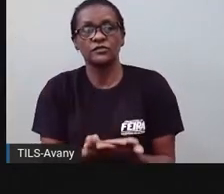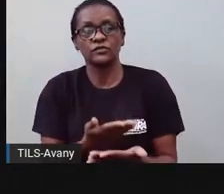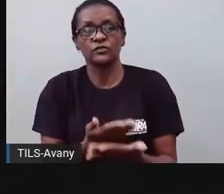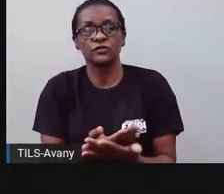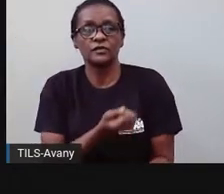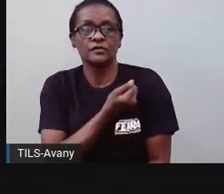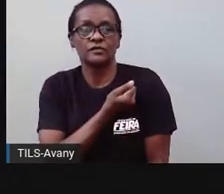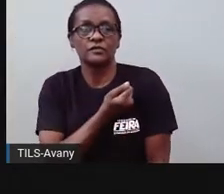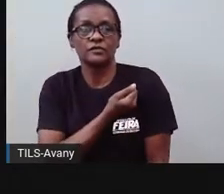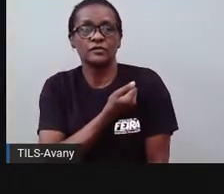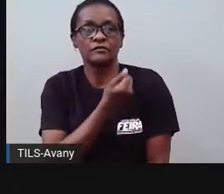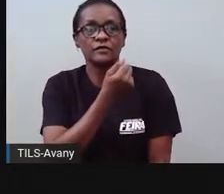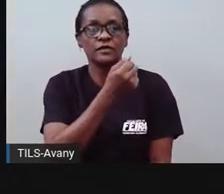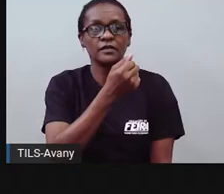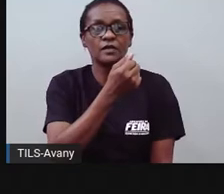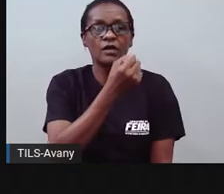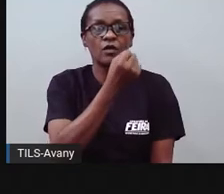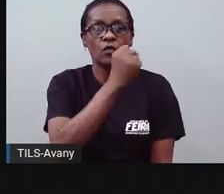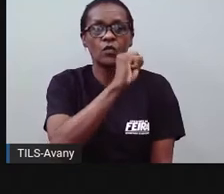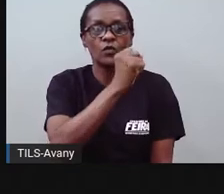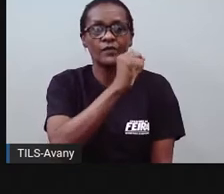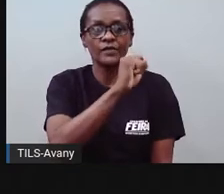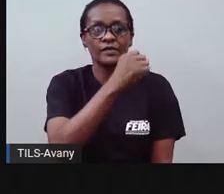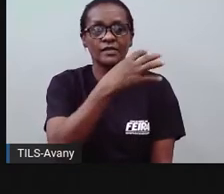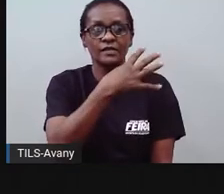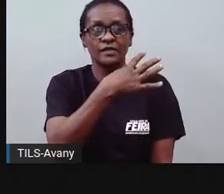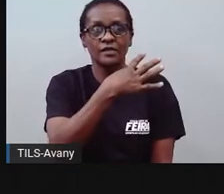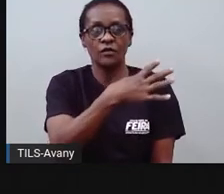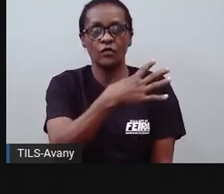né? Nossa área de conhecimento interdisciplinar,